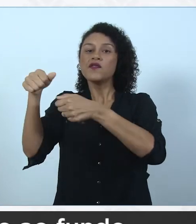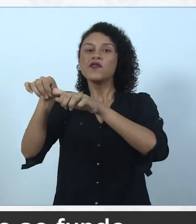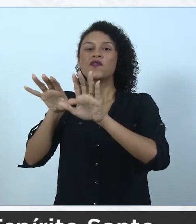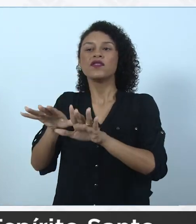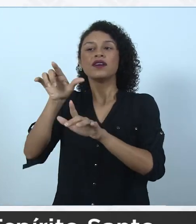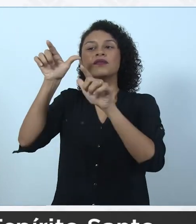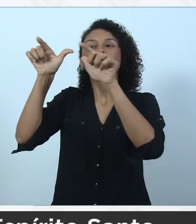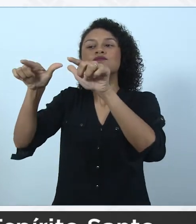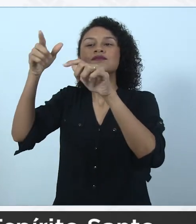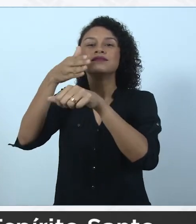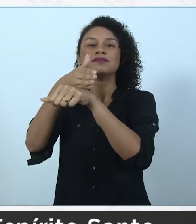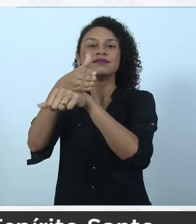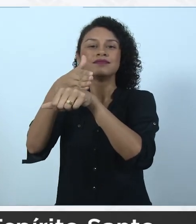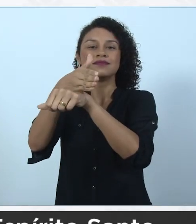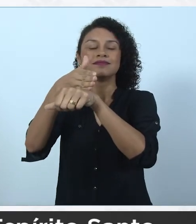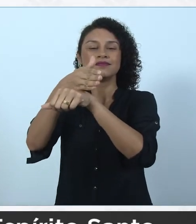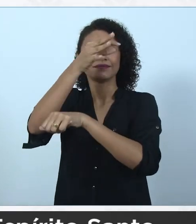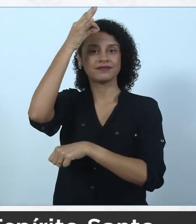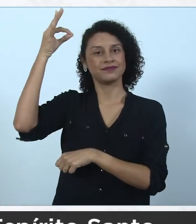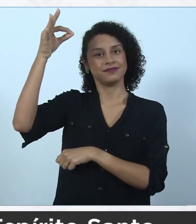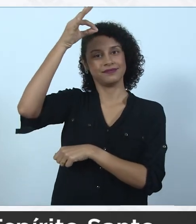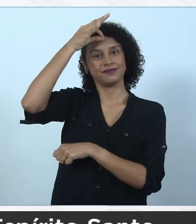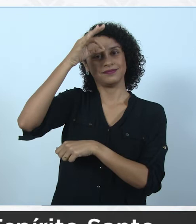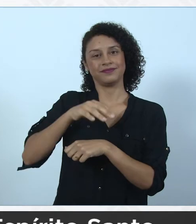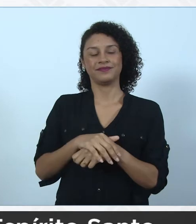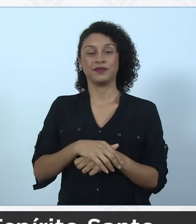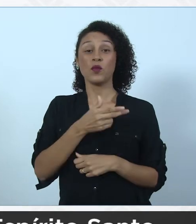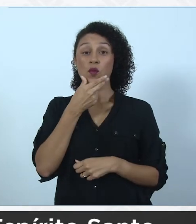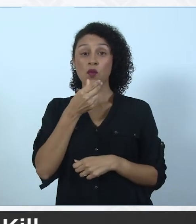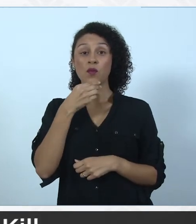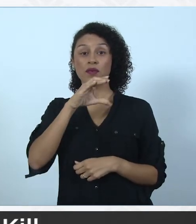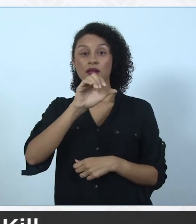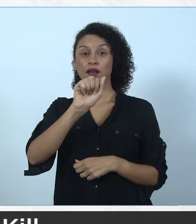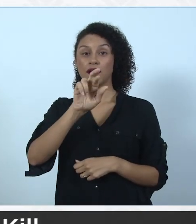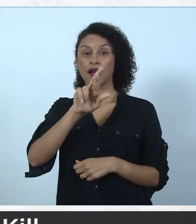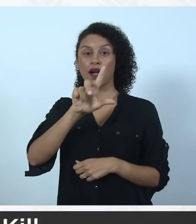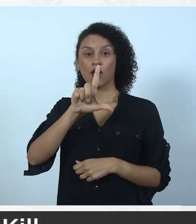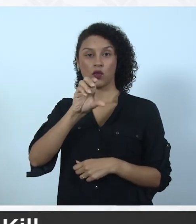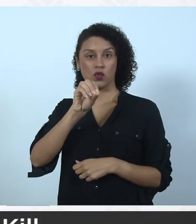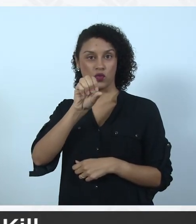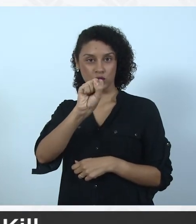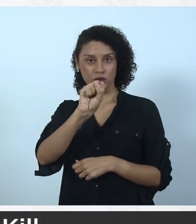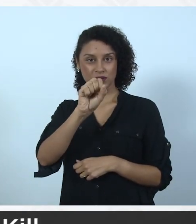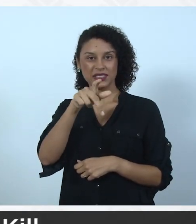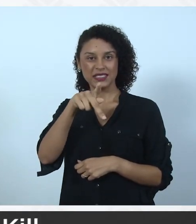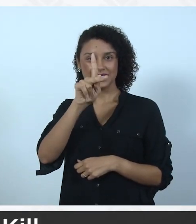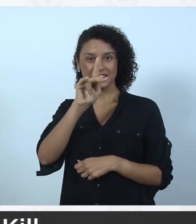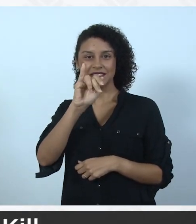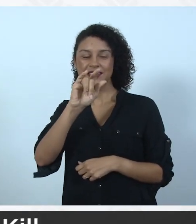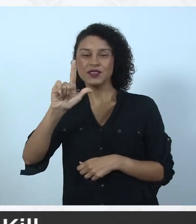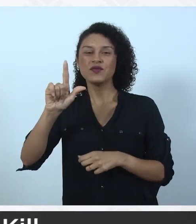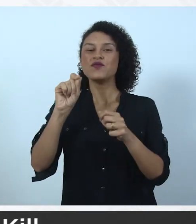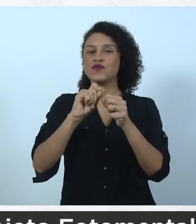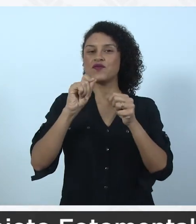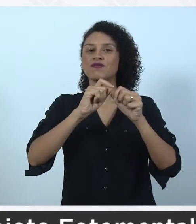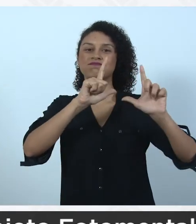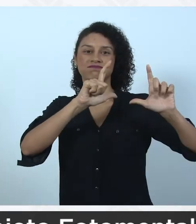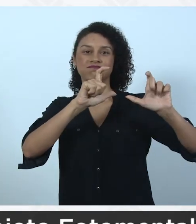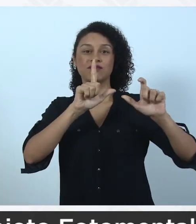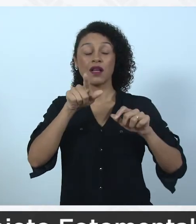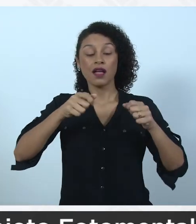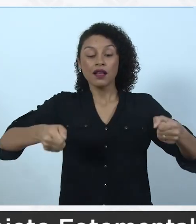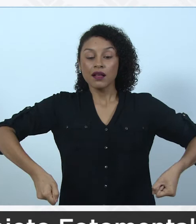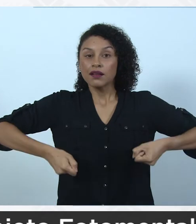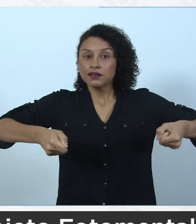fundo, situado no município de Serra, Espírito Santo e foi tirada por Carlos Kiu. O